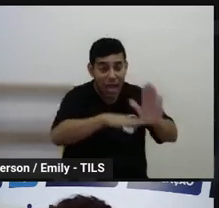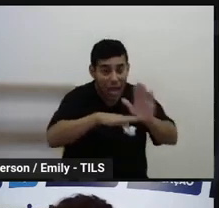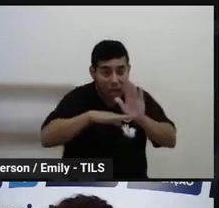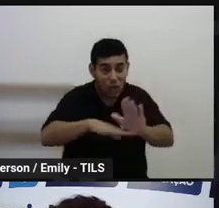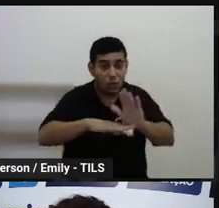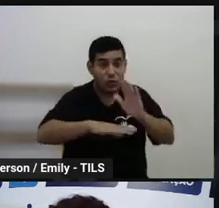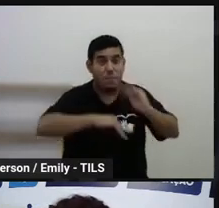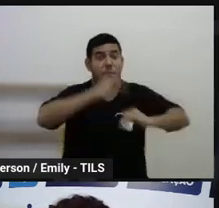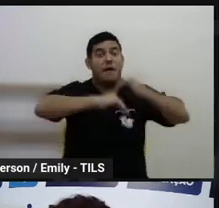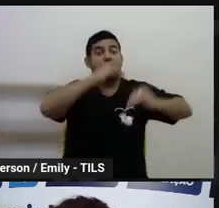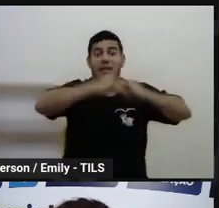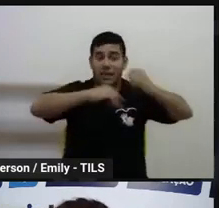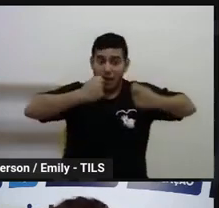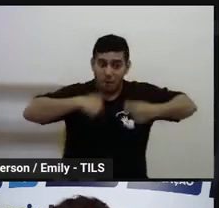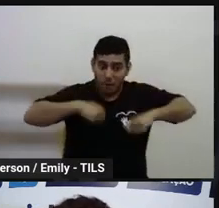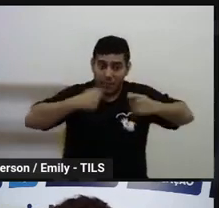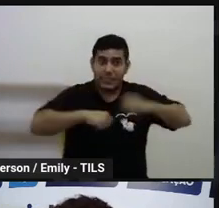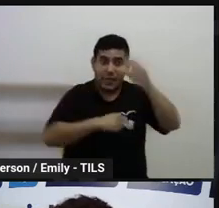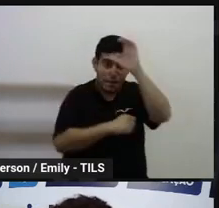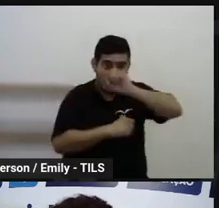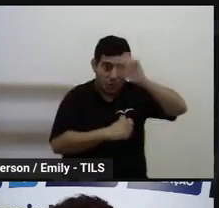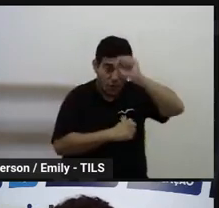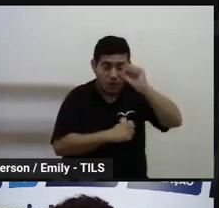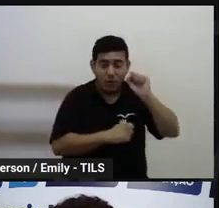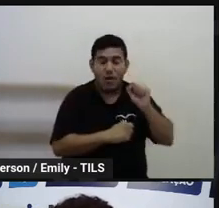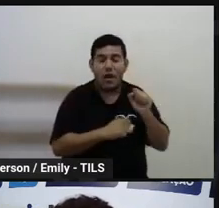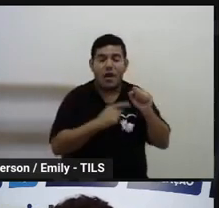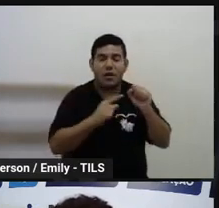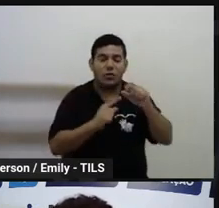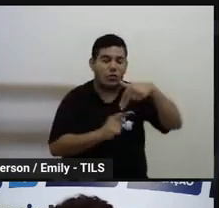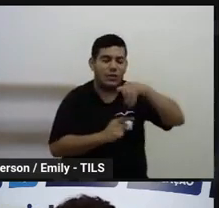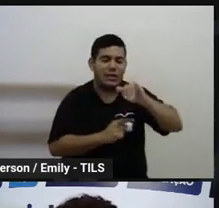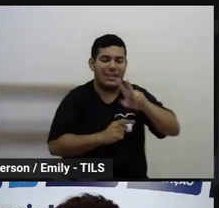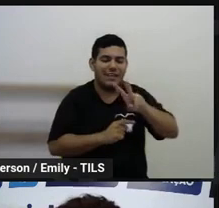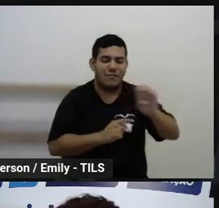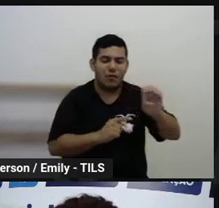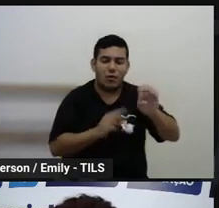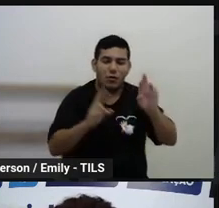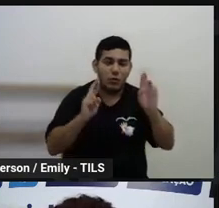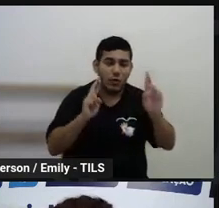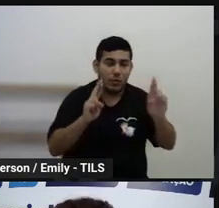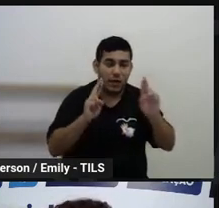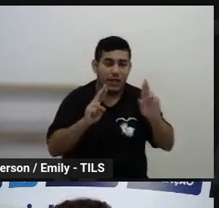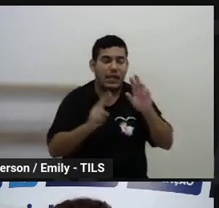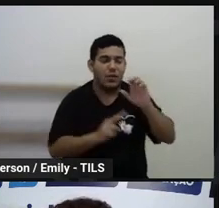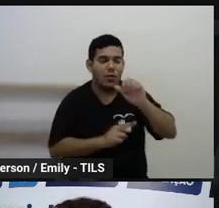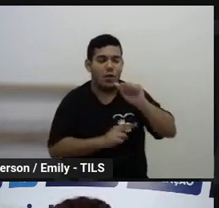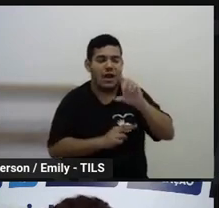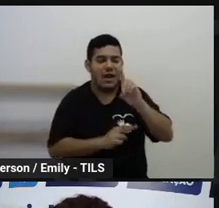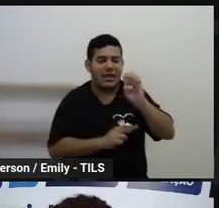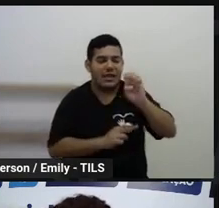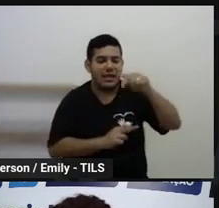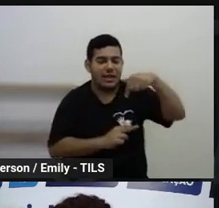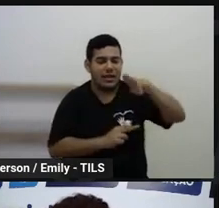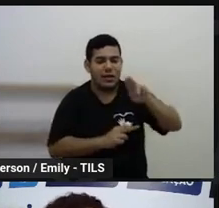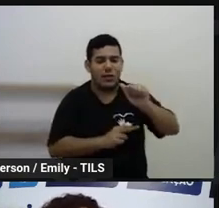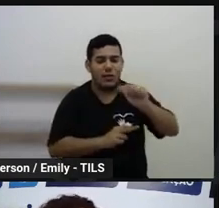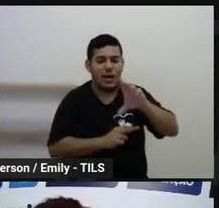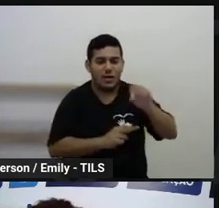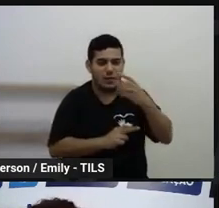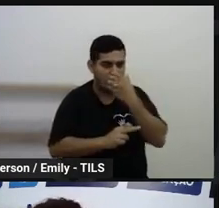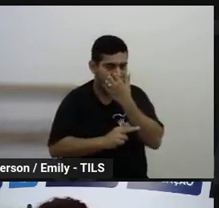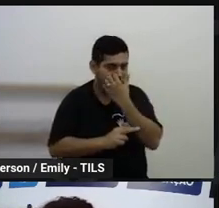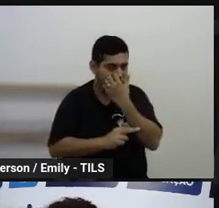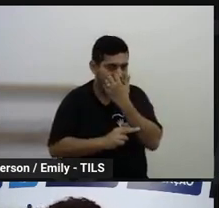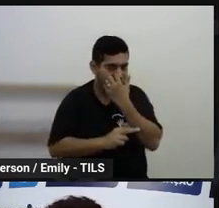avançar nos níveis de aprendizagem. Ainda não estão dentro do que se espera, que é o adequado. Mas